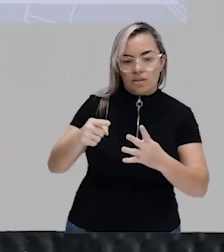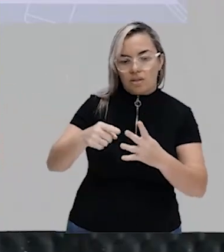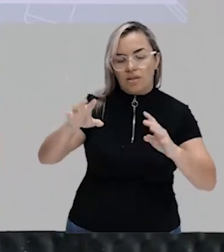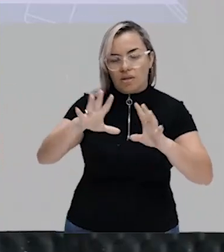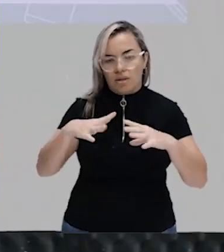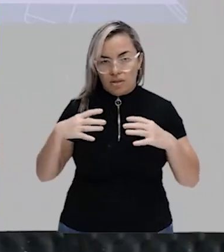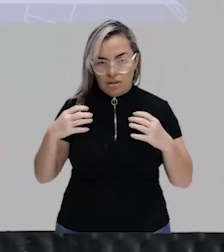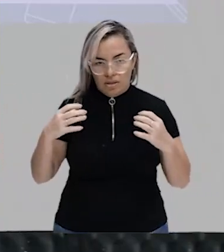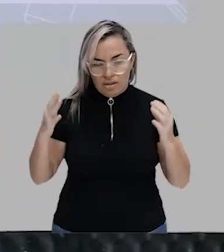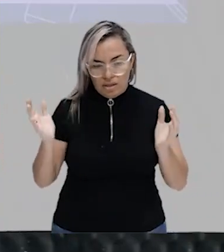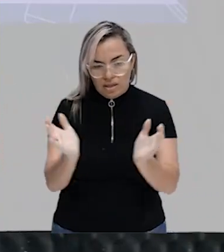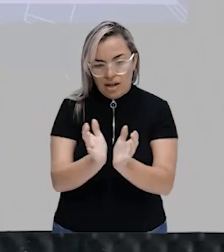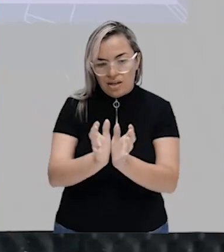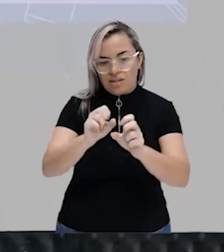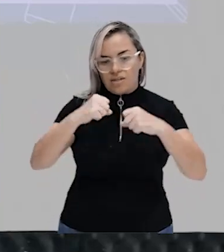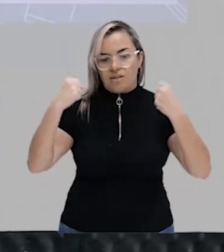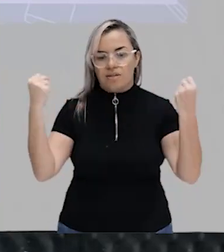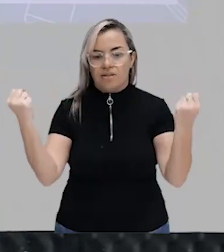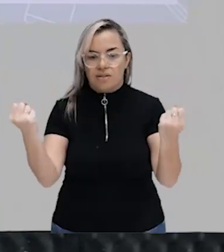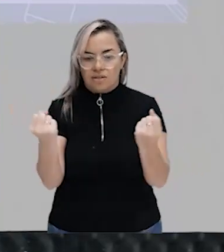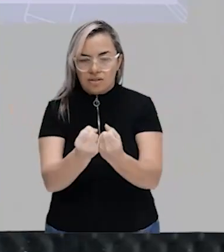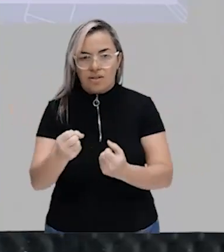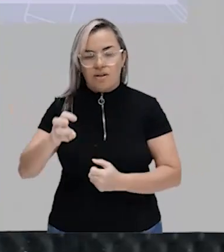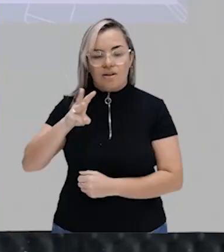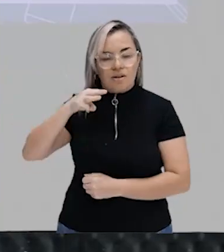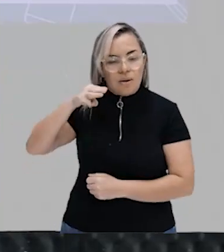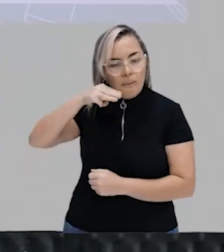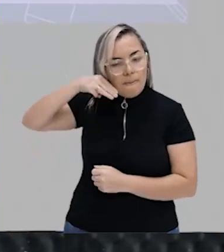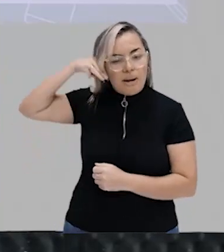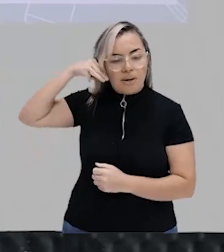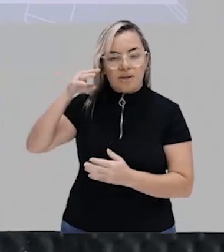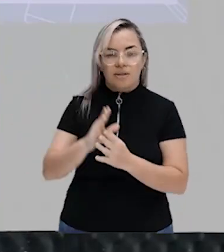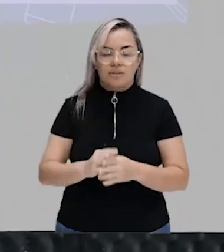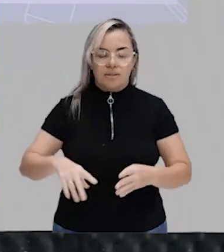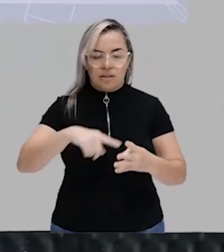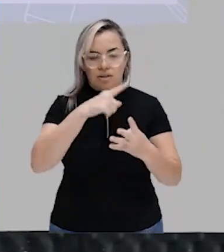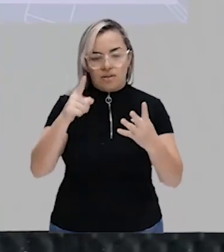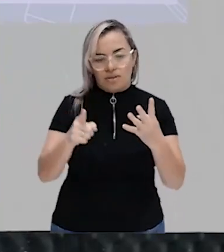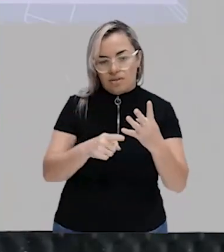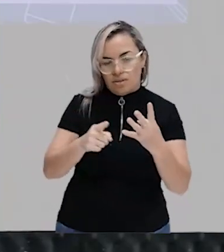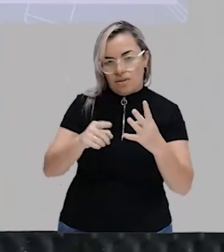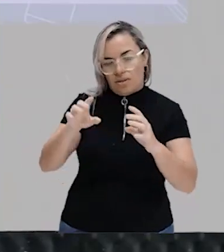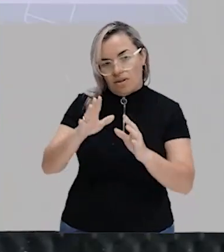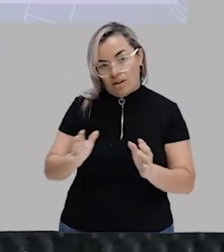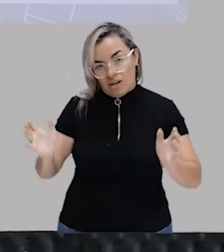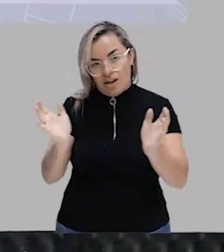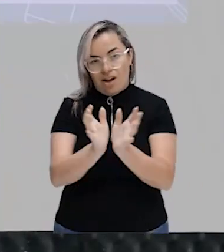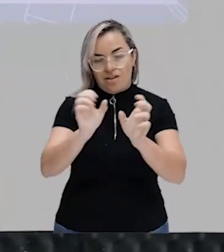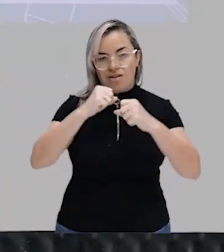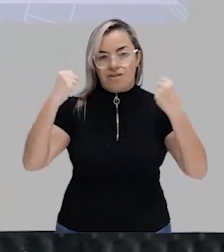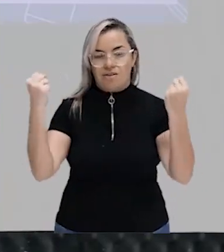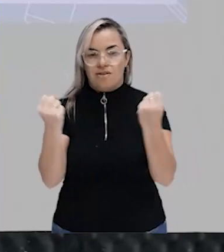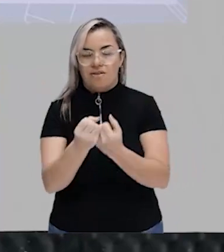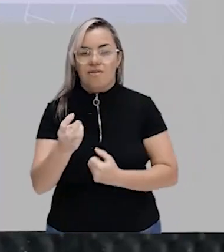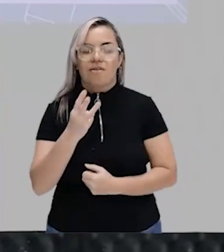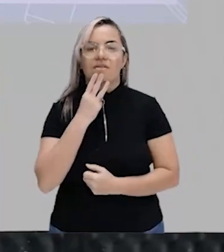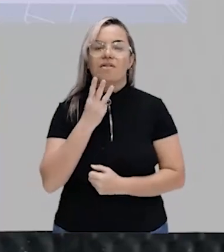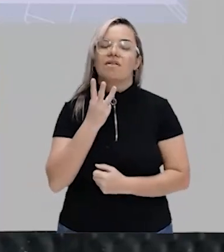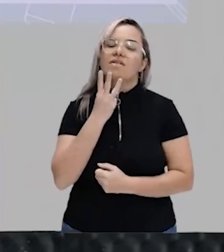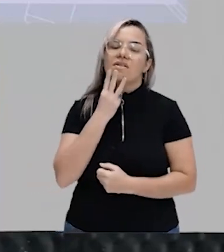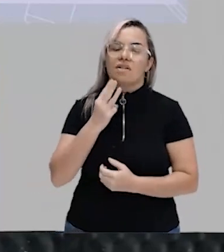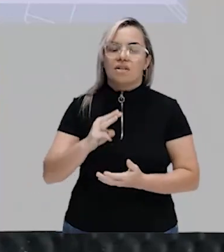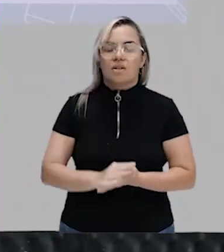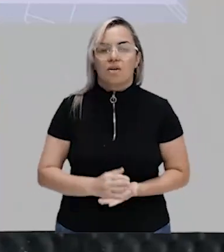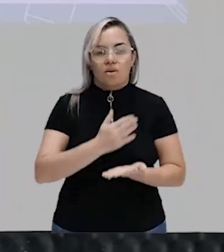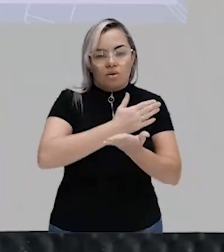E para fechar, na quarta parte, classe social para Max Weber. E a gente começa então a aula de hoje